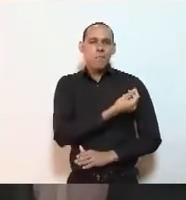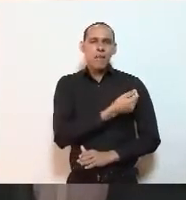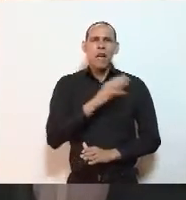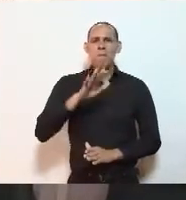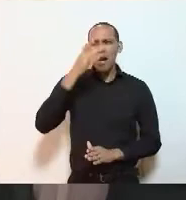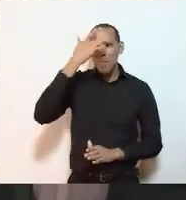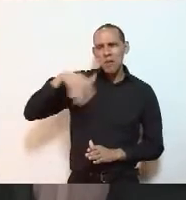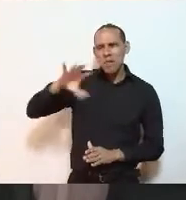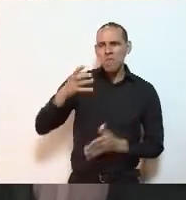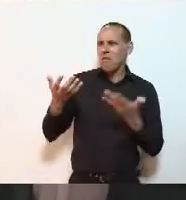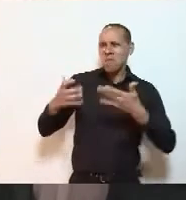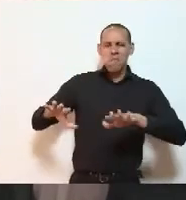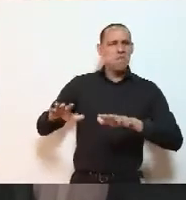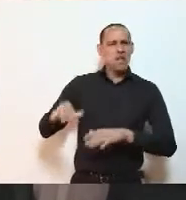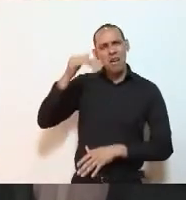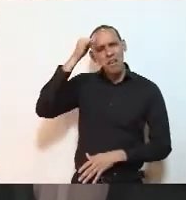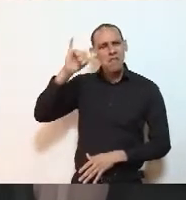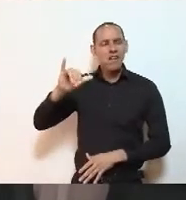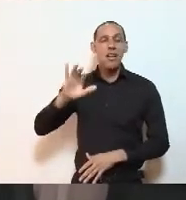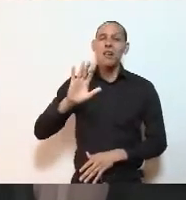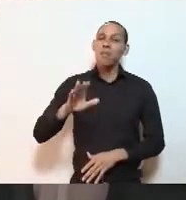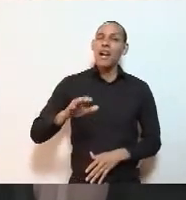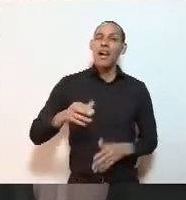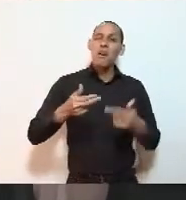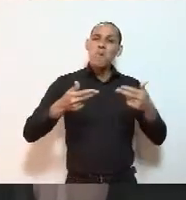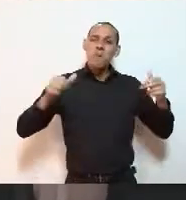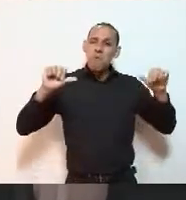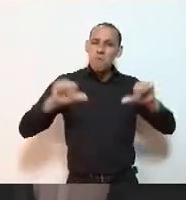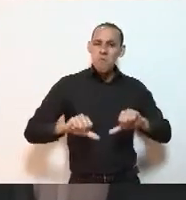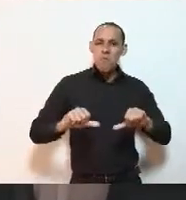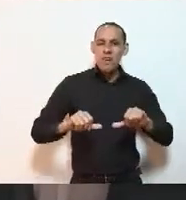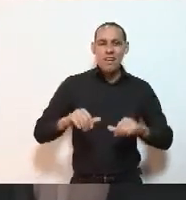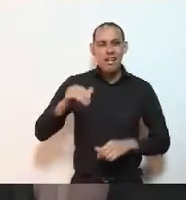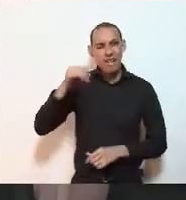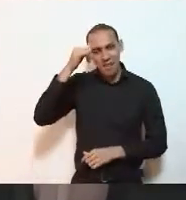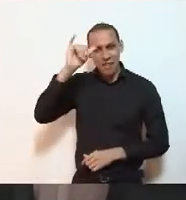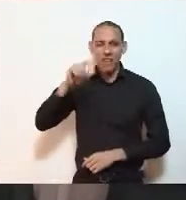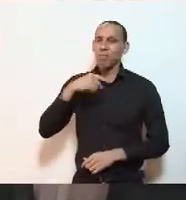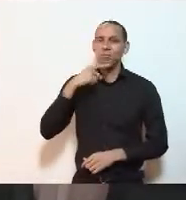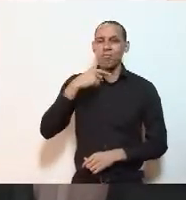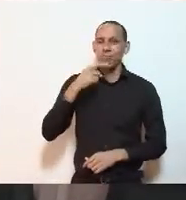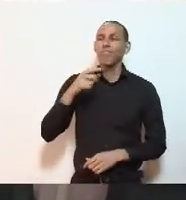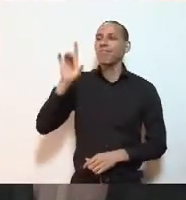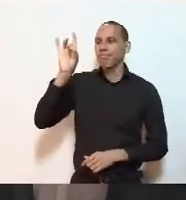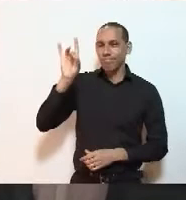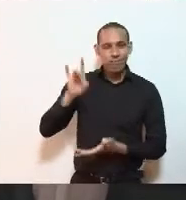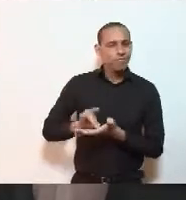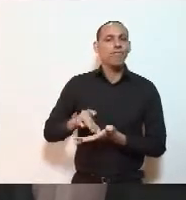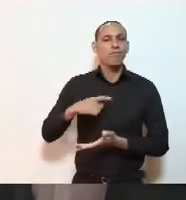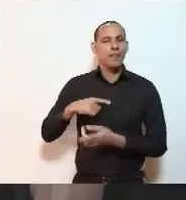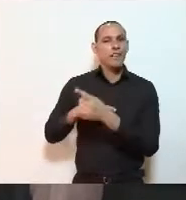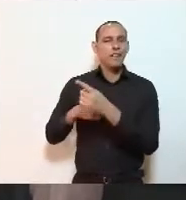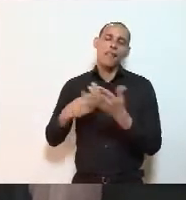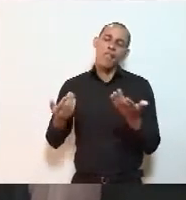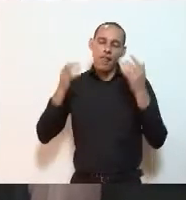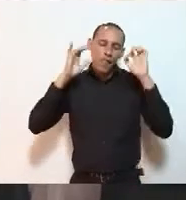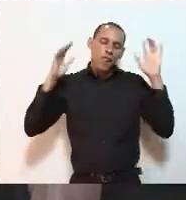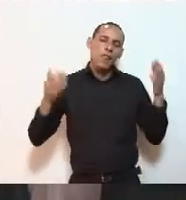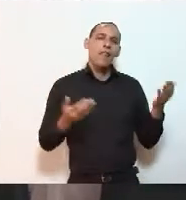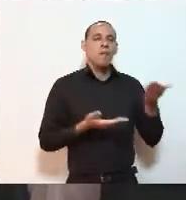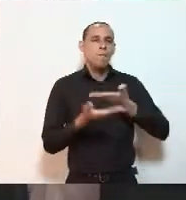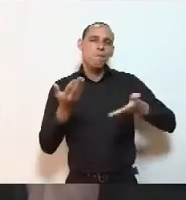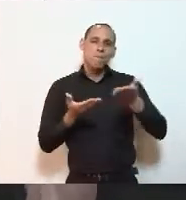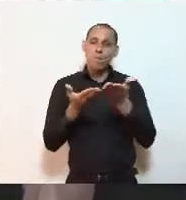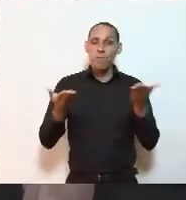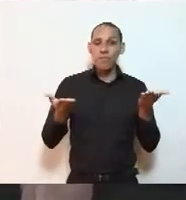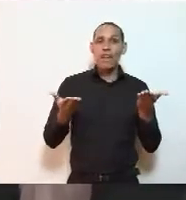negam esse bem público, mas o mal público não pode ser negado. Então, eu queria compartilhar essa reflexão com vocês da pandemia